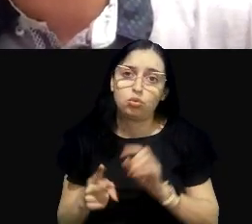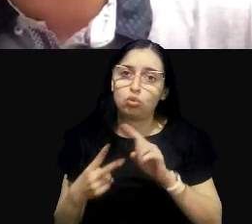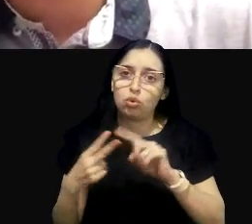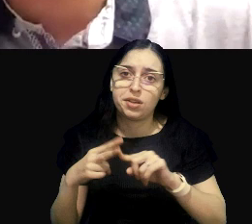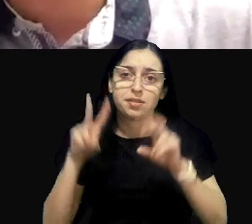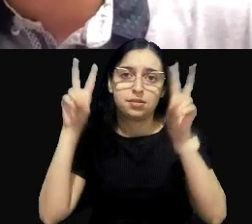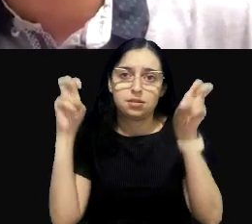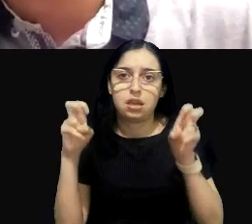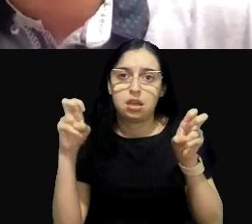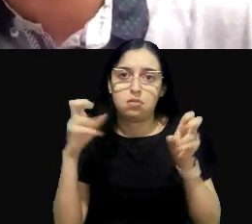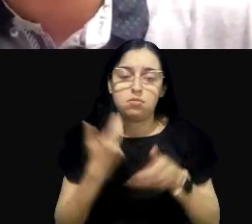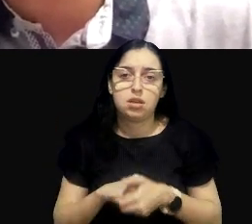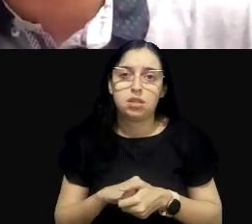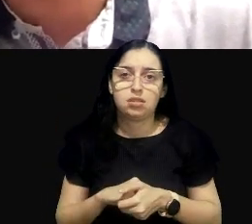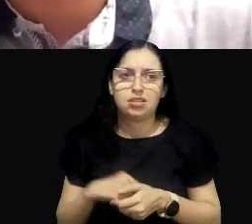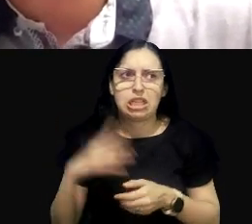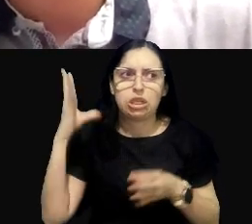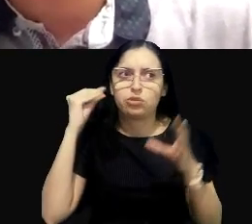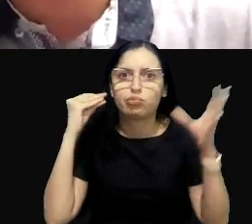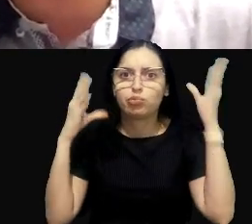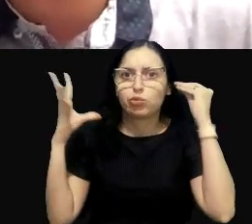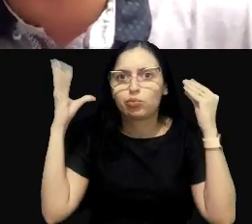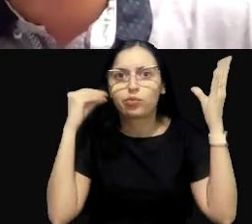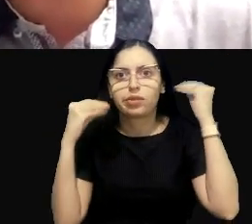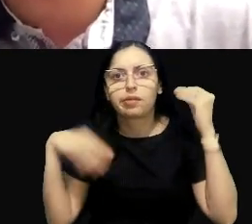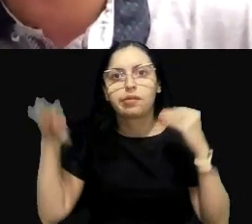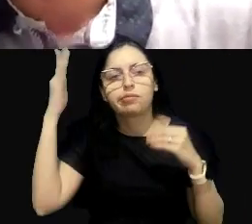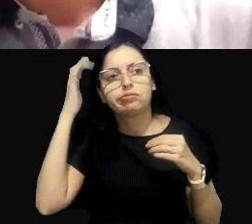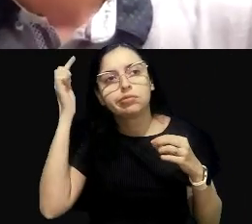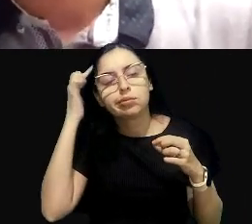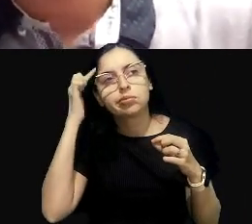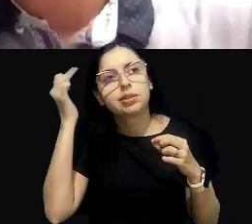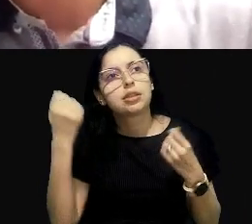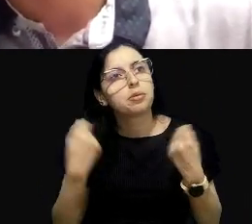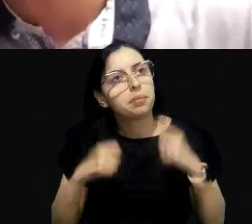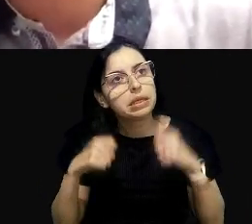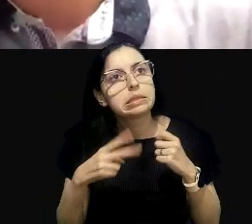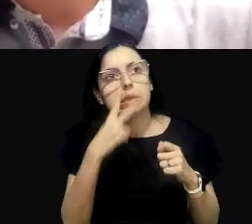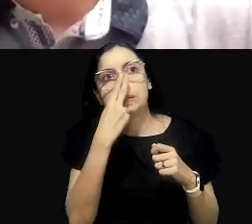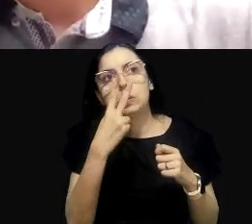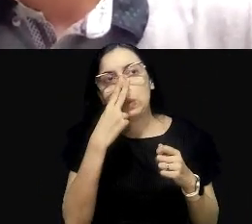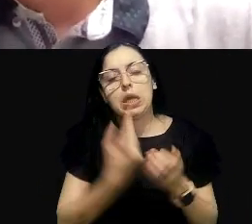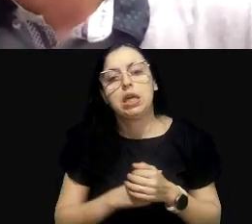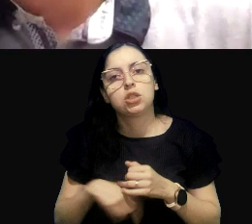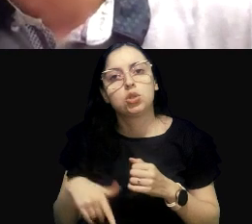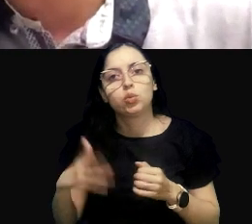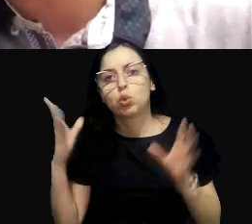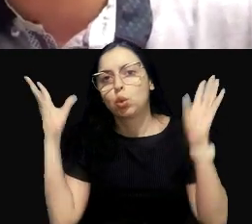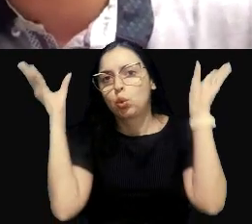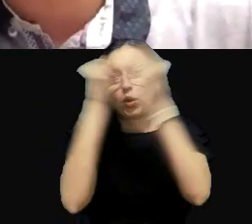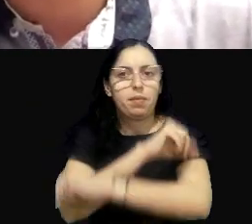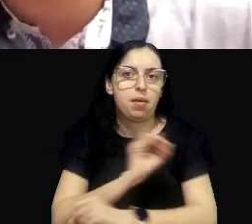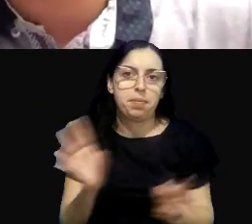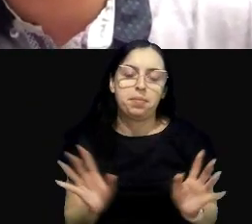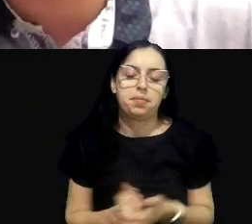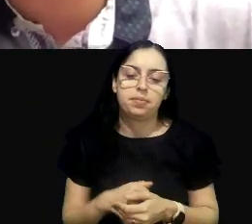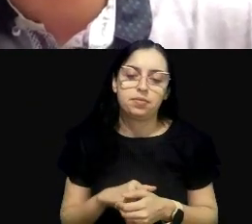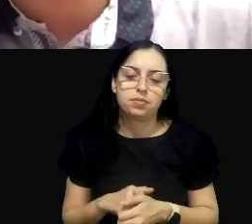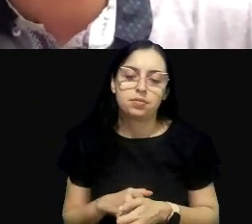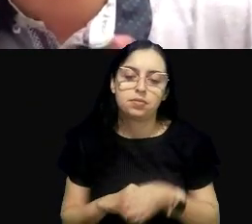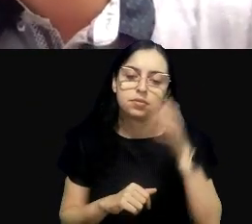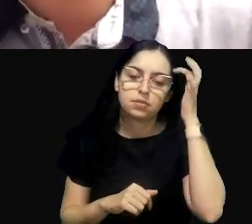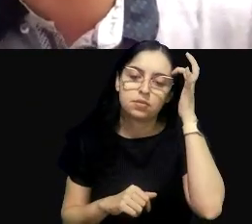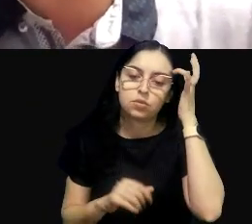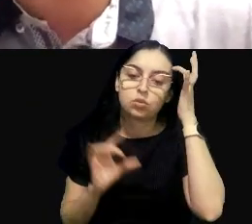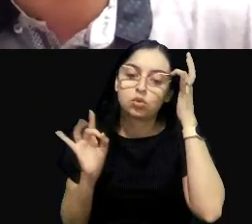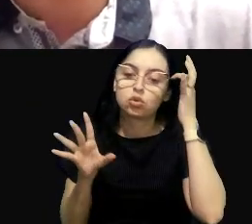que ficam ali azucrinando na minha cabeça e que eu acho que tem que ser, de alguma maneira, superados. E para isso a gente precisa não